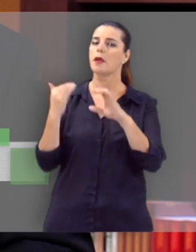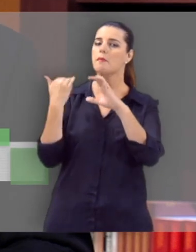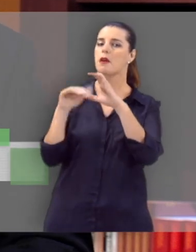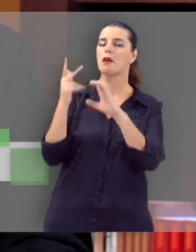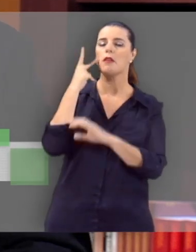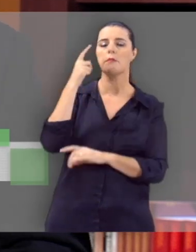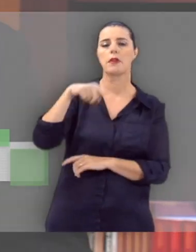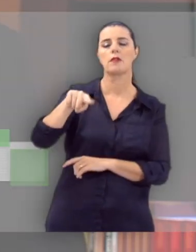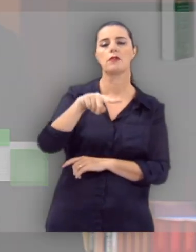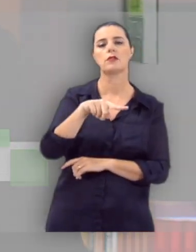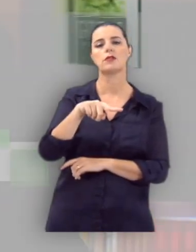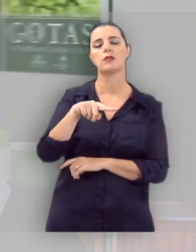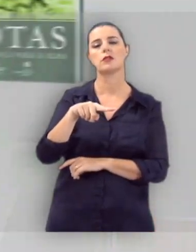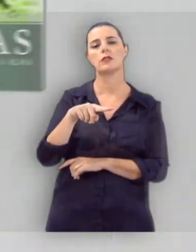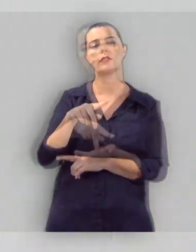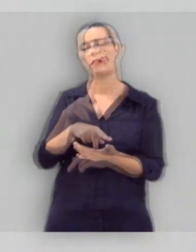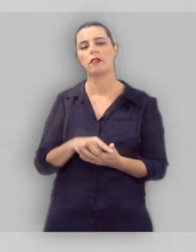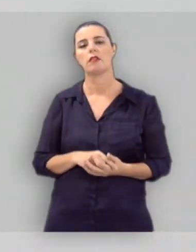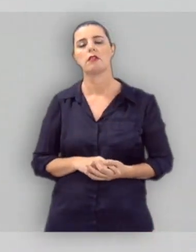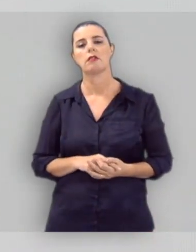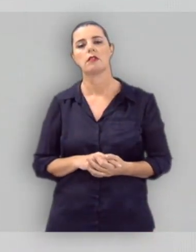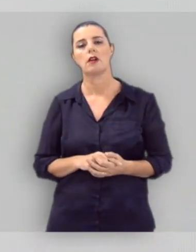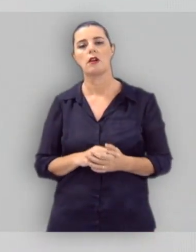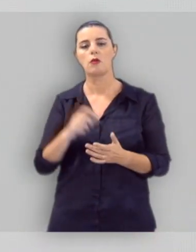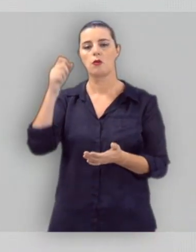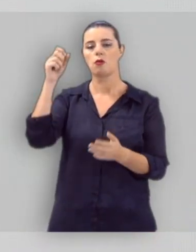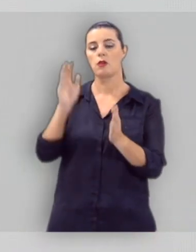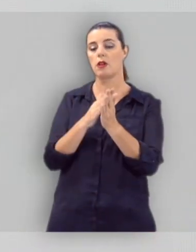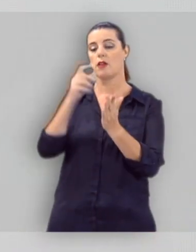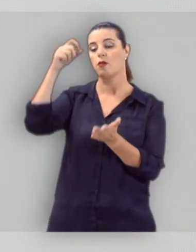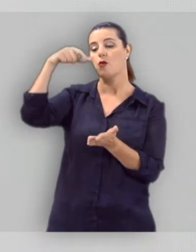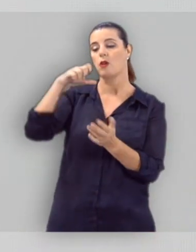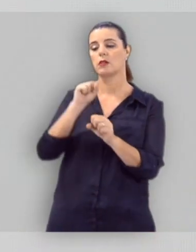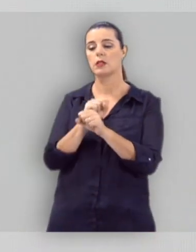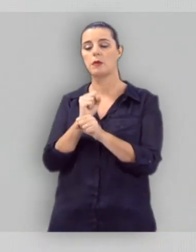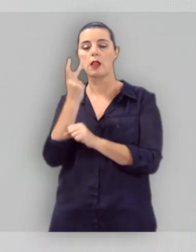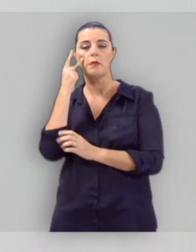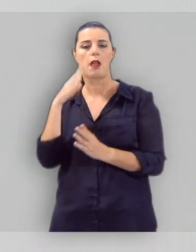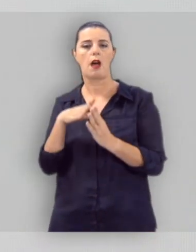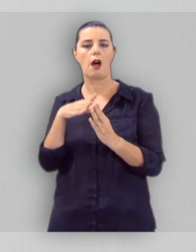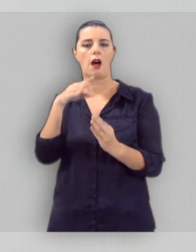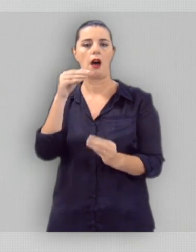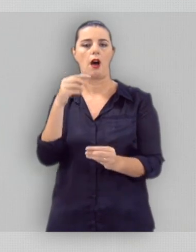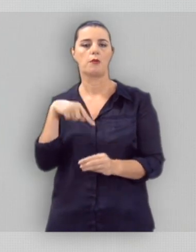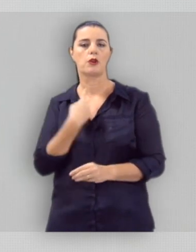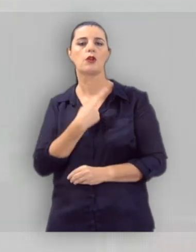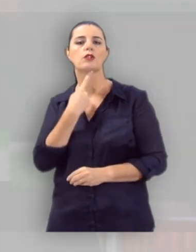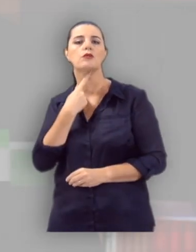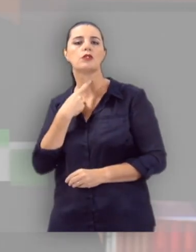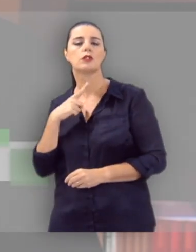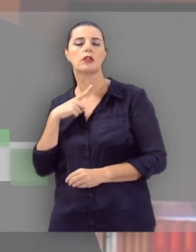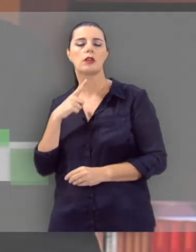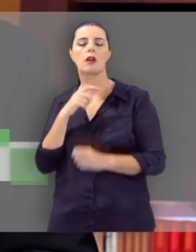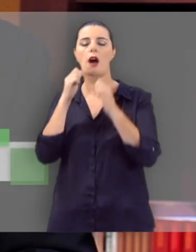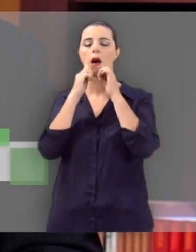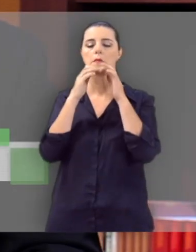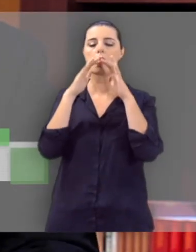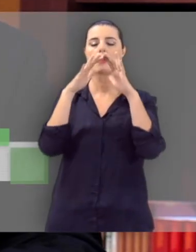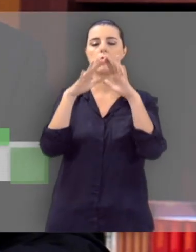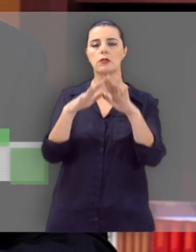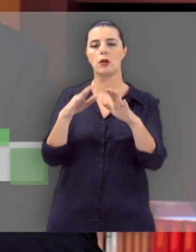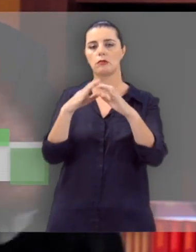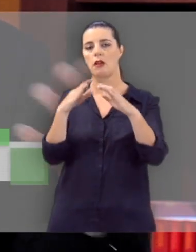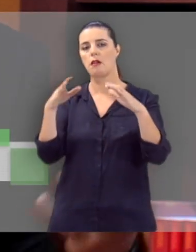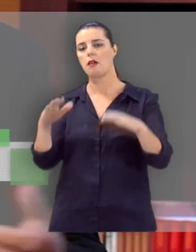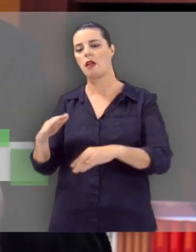Nós também enviaremos pra você o livro do pastor Hernandes, Gotas de Esperança para a Alma. Nosso desejo é que você